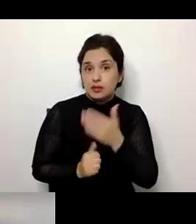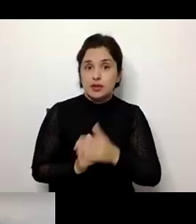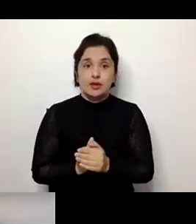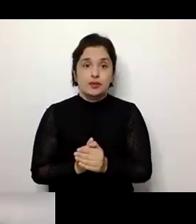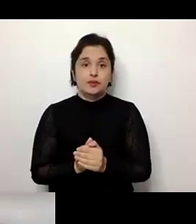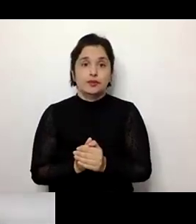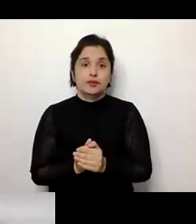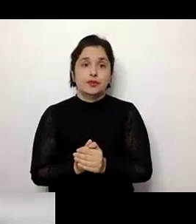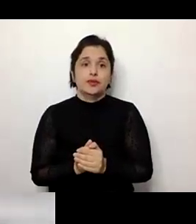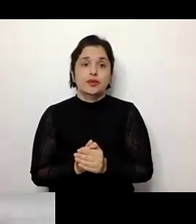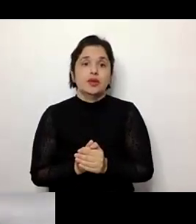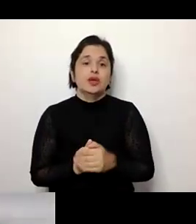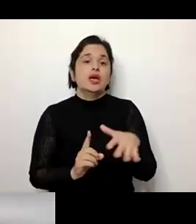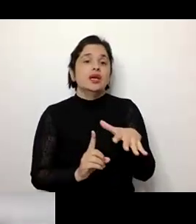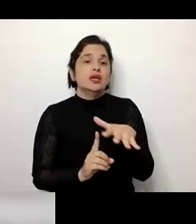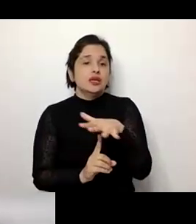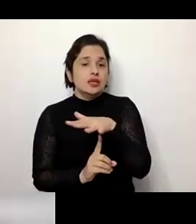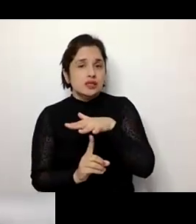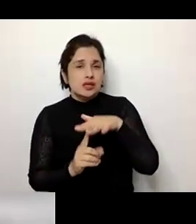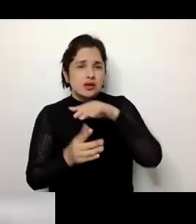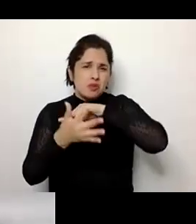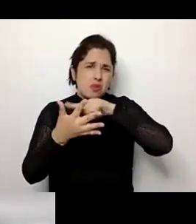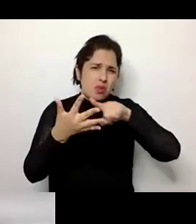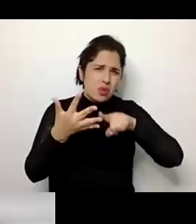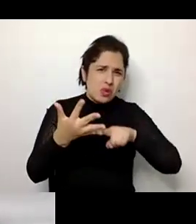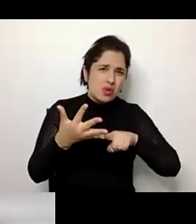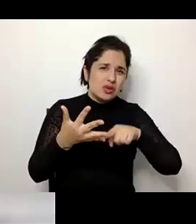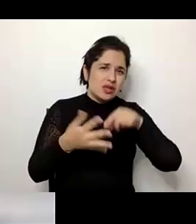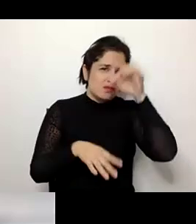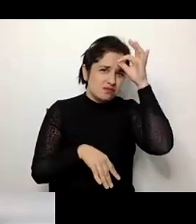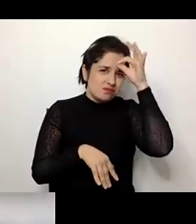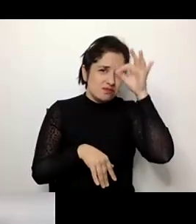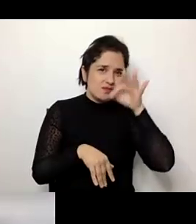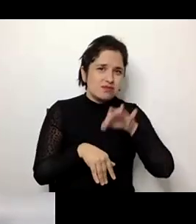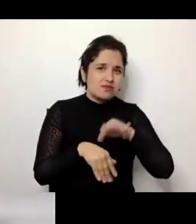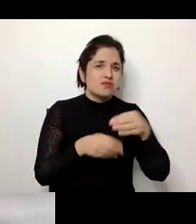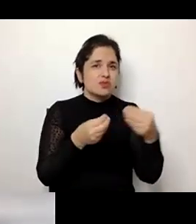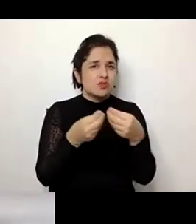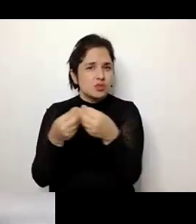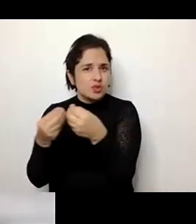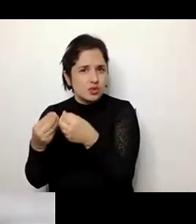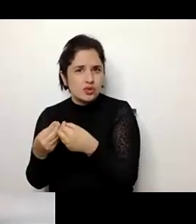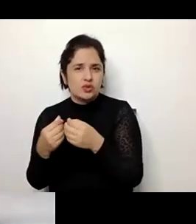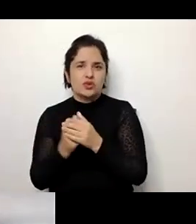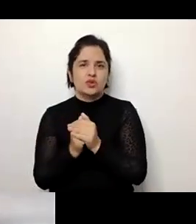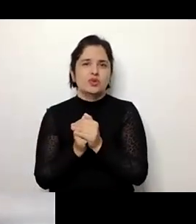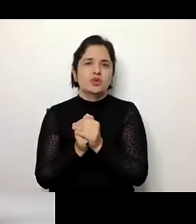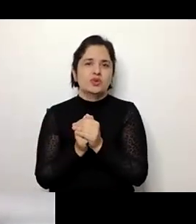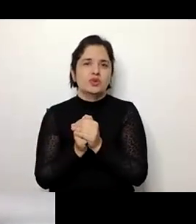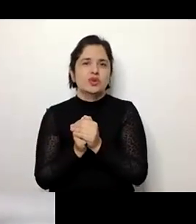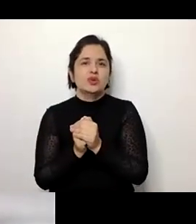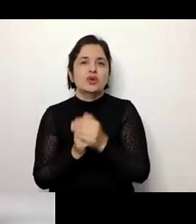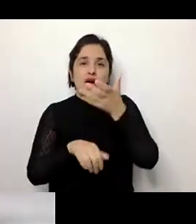das comorbidades que nós temos vários quadros de pessoas com deficiência intelectual